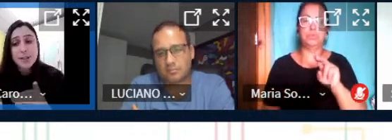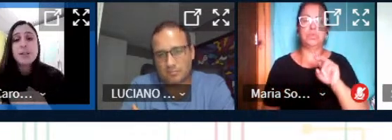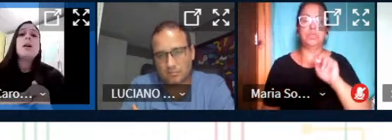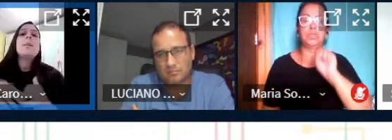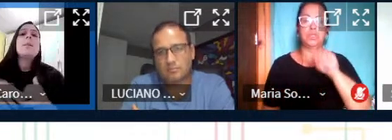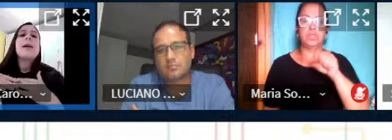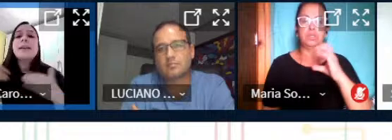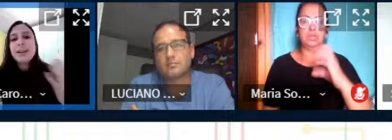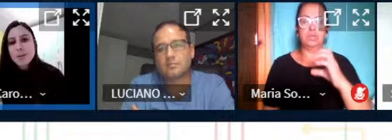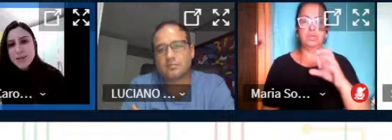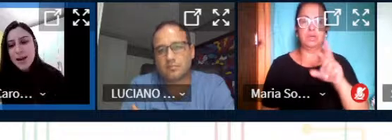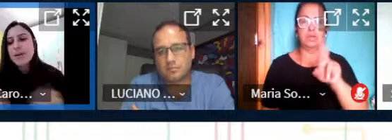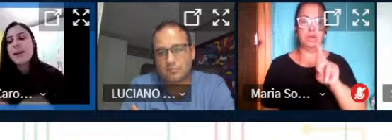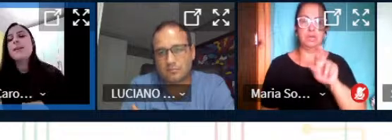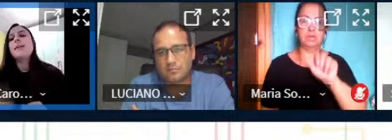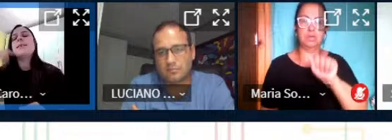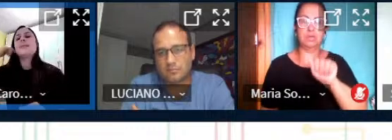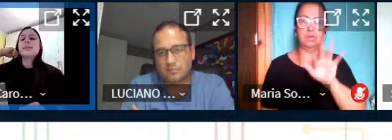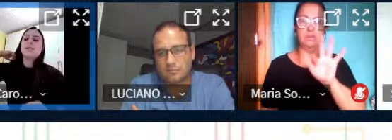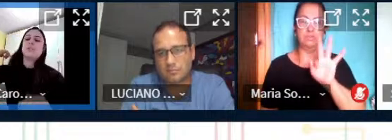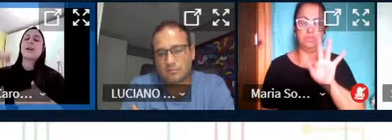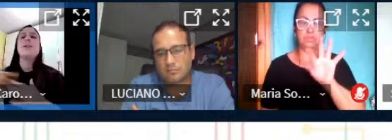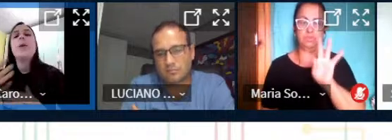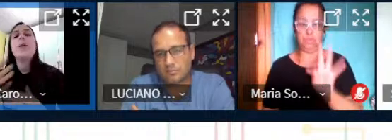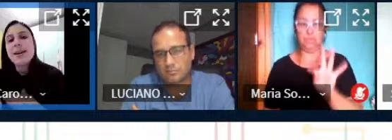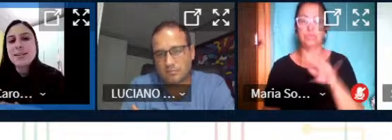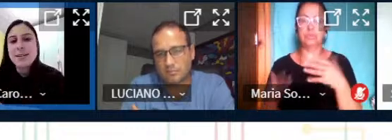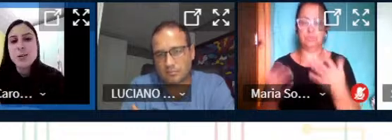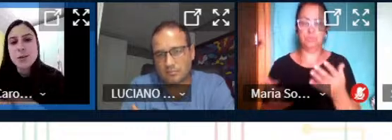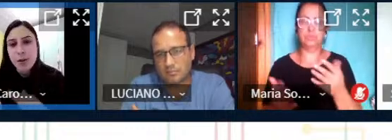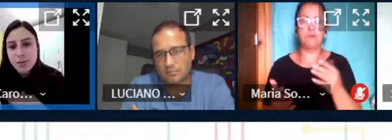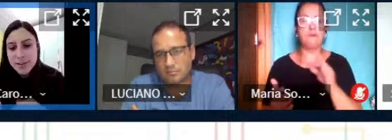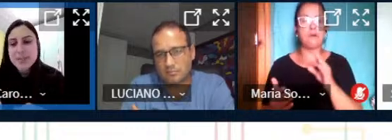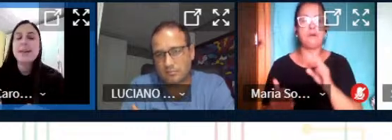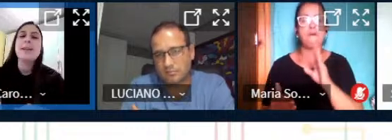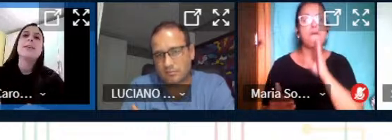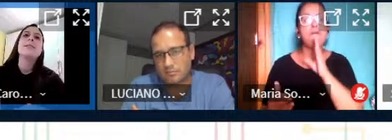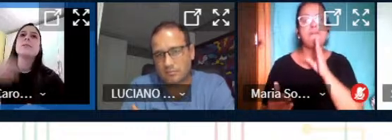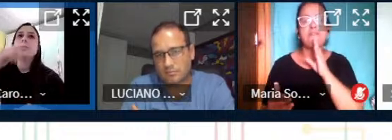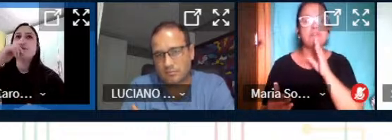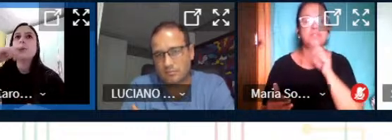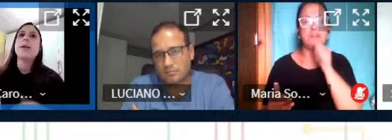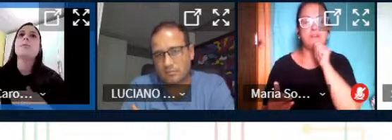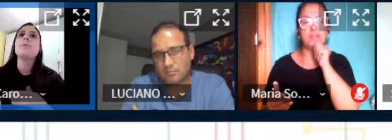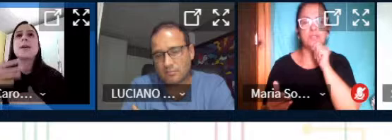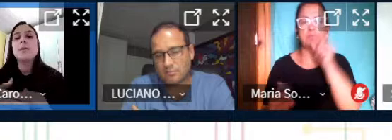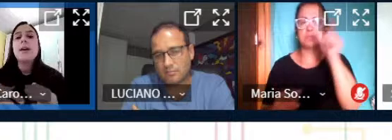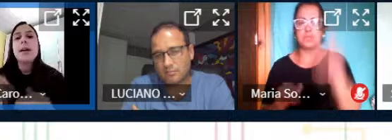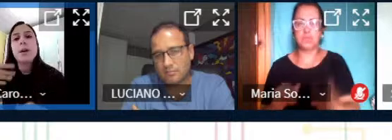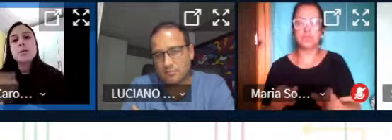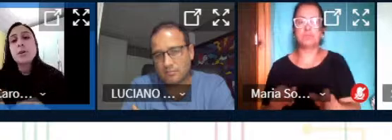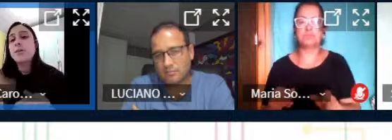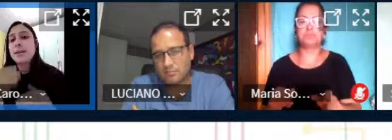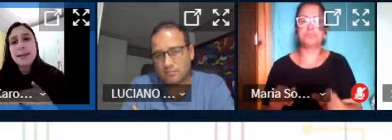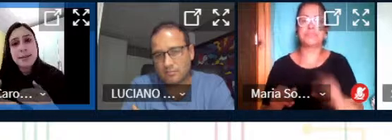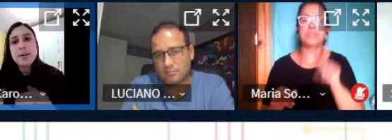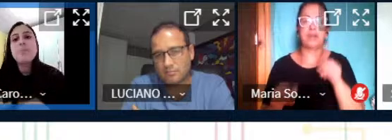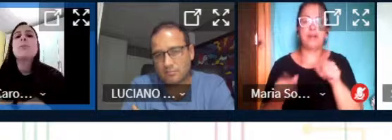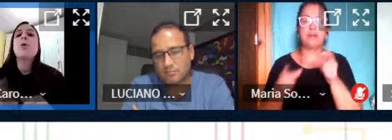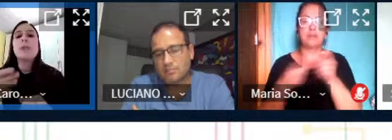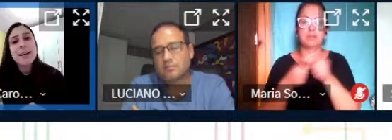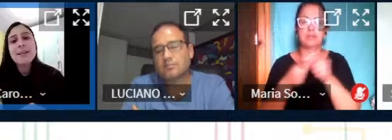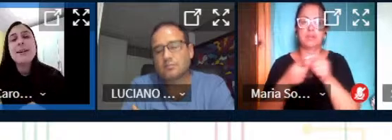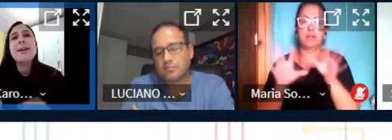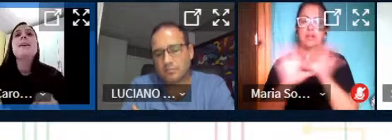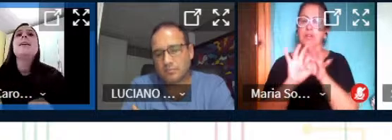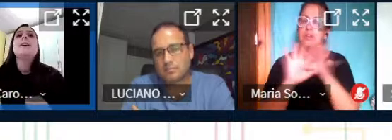Tinkercad para quem não sabe né eles para quem não conhece esses dois softwares eles o Scratch mesmo é um software livre